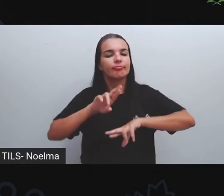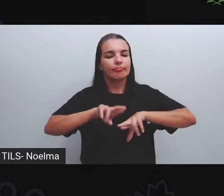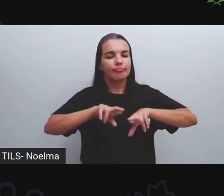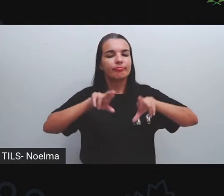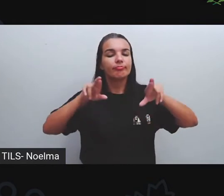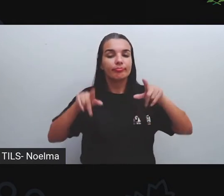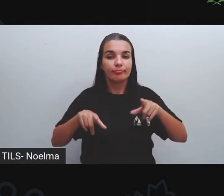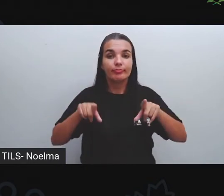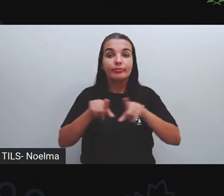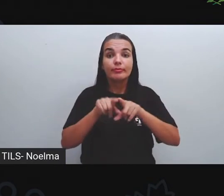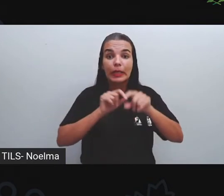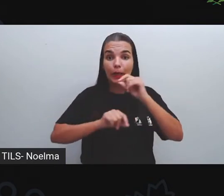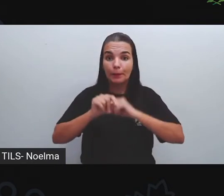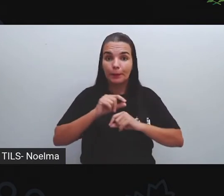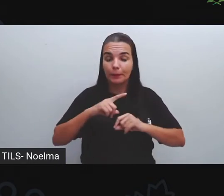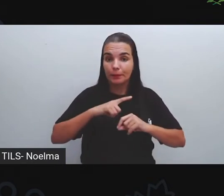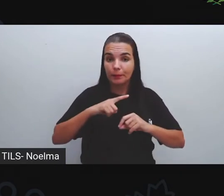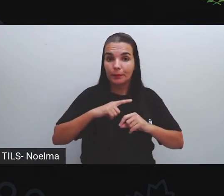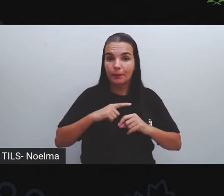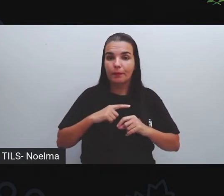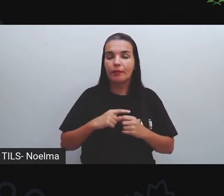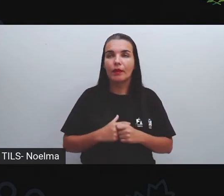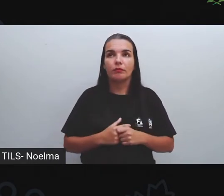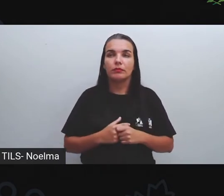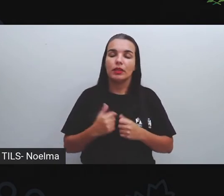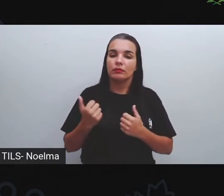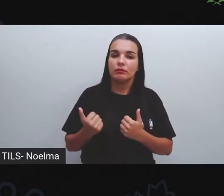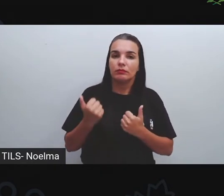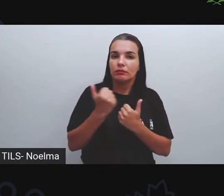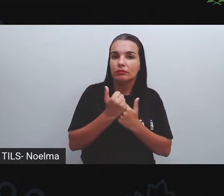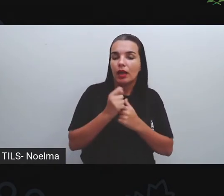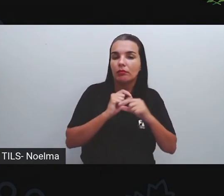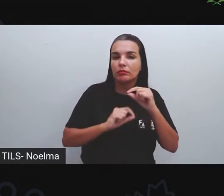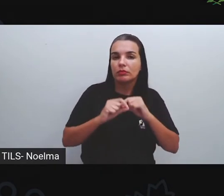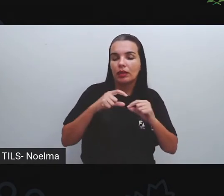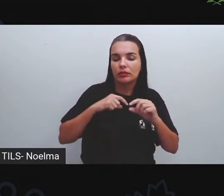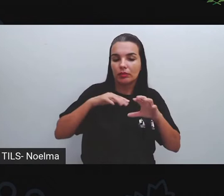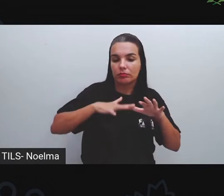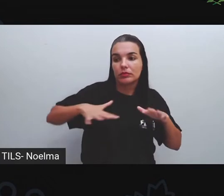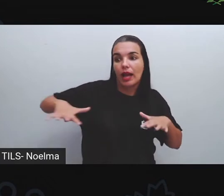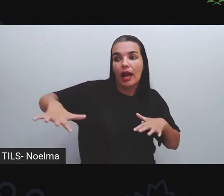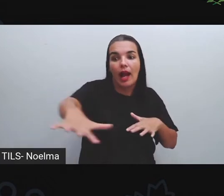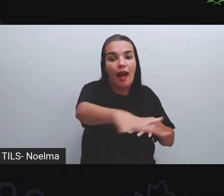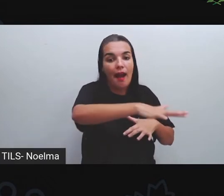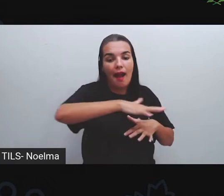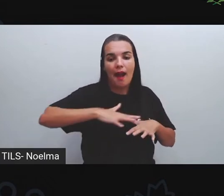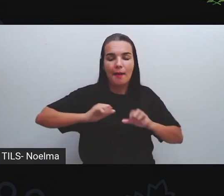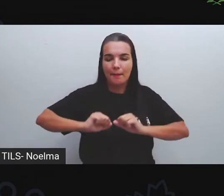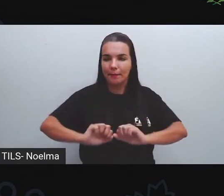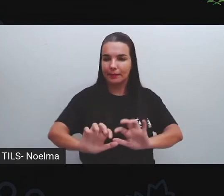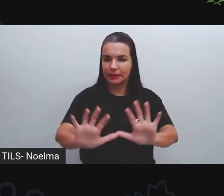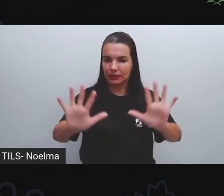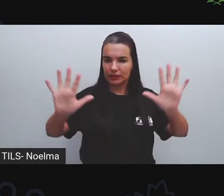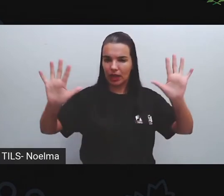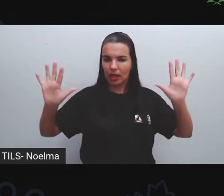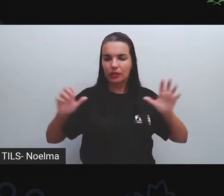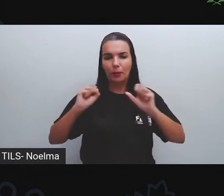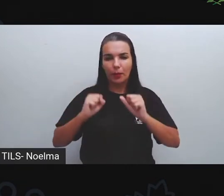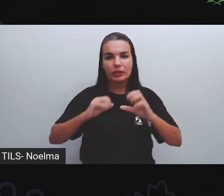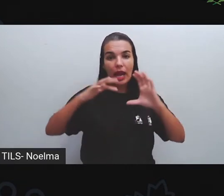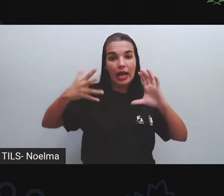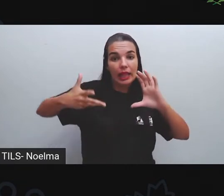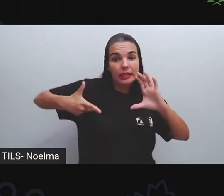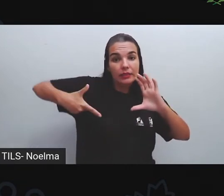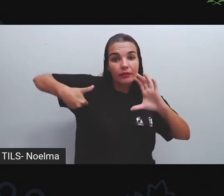E a partir dos seus diferentes componentes, essas paisagens, elas podem ser classificadas como paisagens